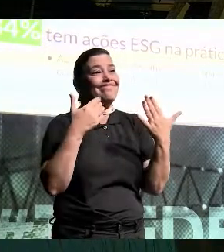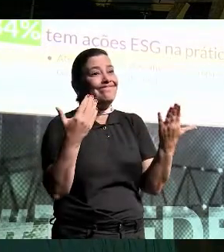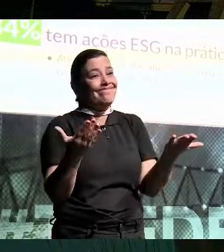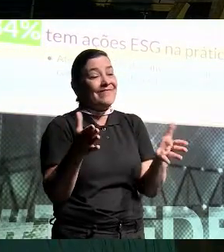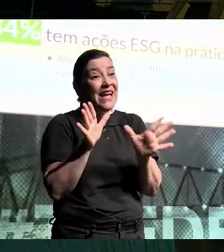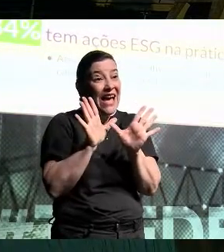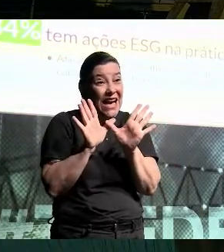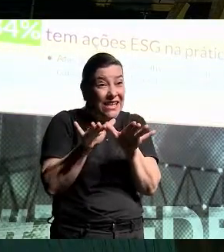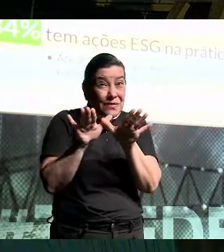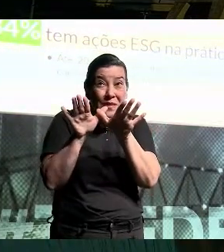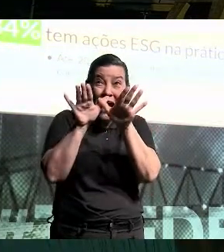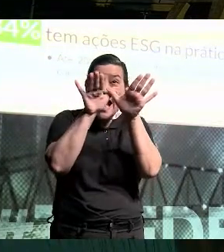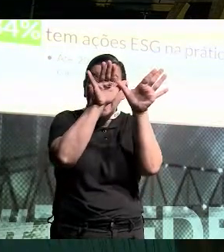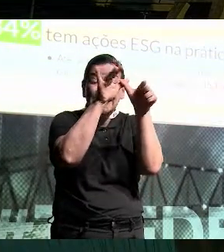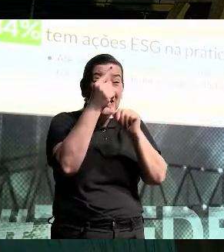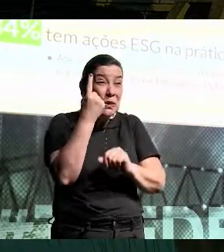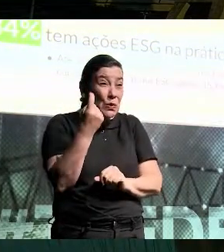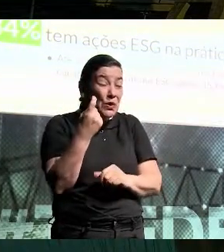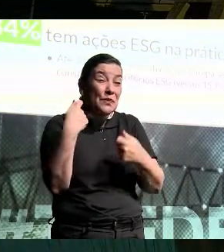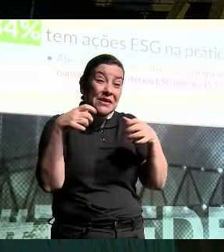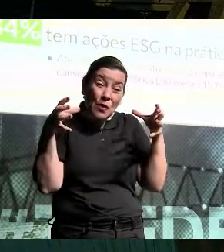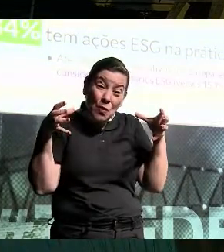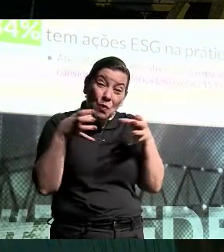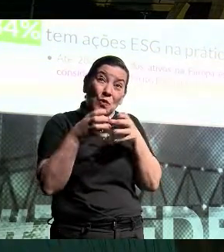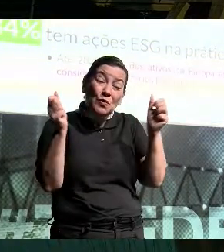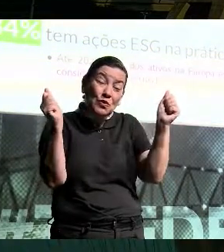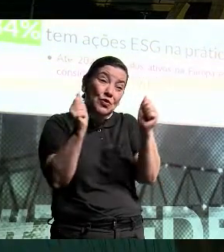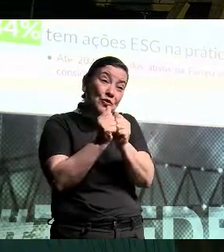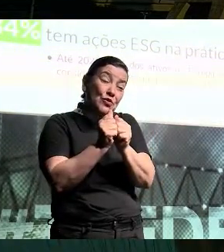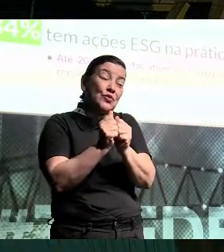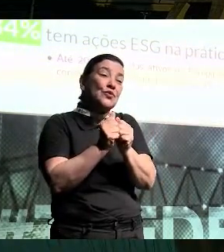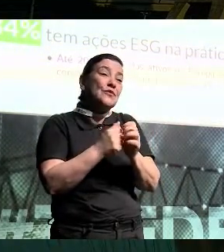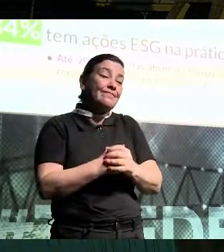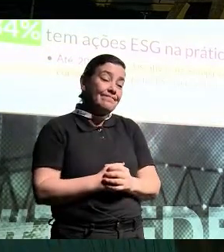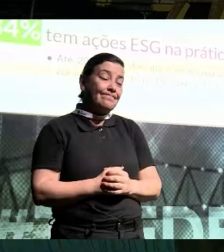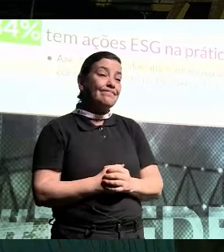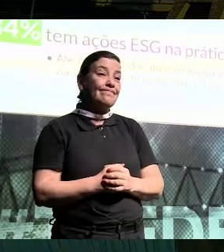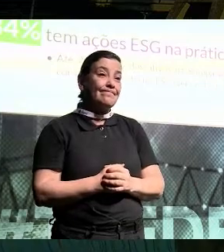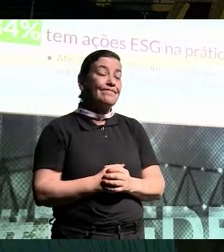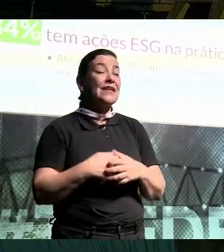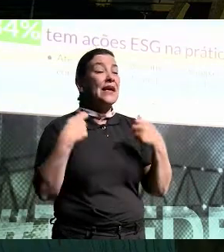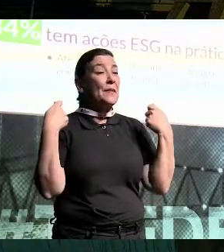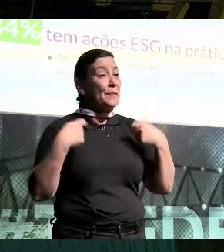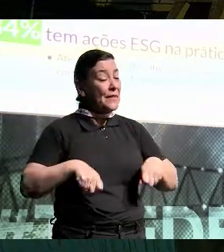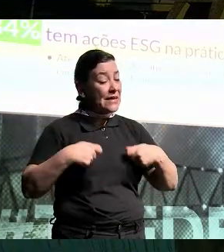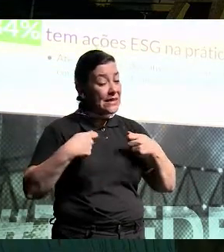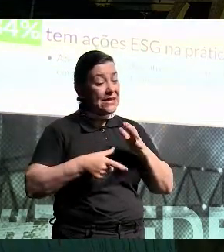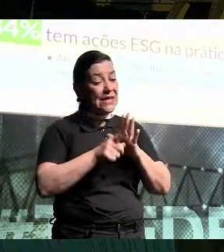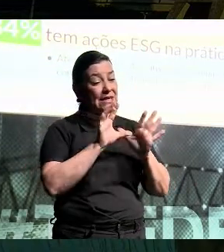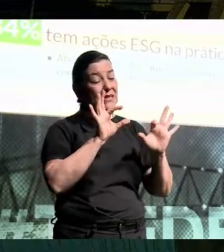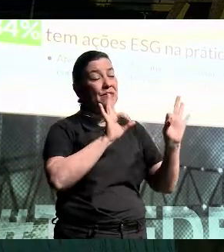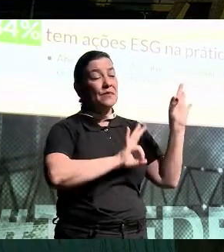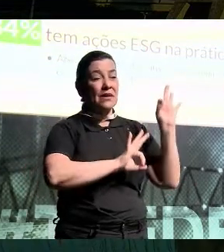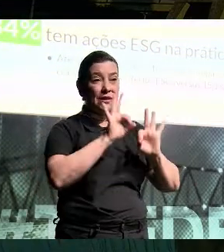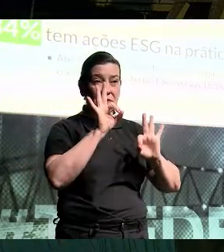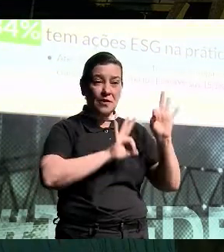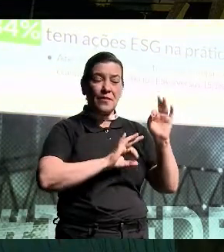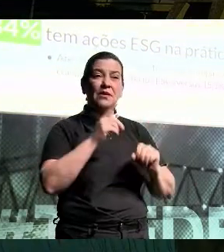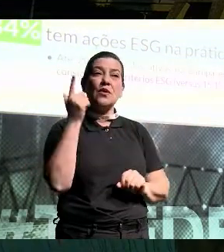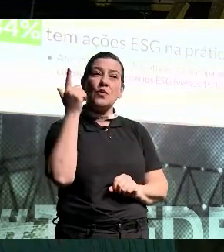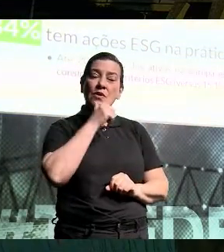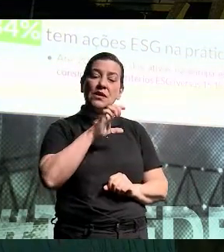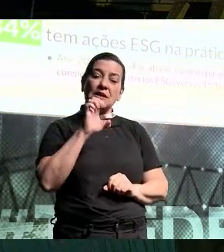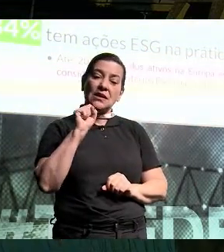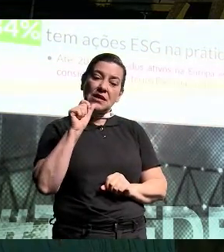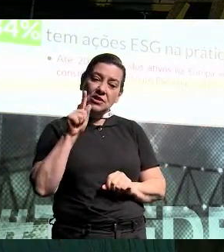verão. Eu estou super nas citações hoje. Mas é por aí, sabe? Tem que ter um planejamento. Sim, a gente consegue ver ESG